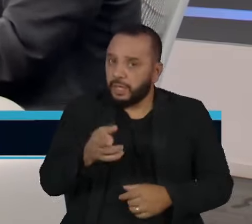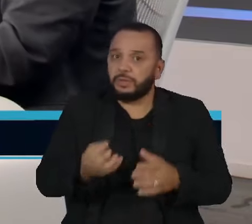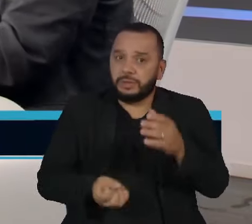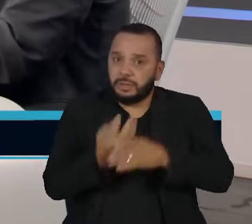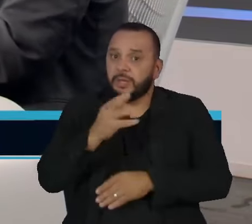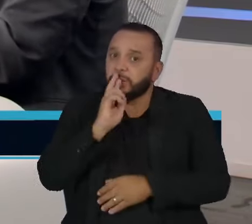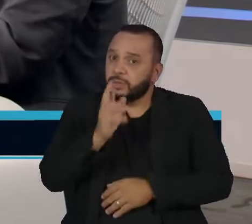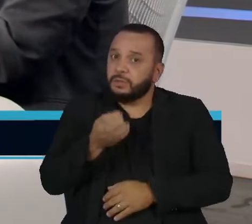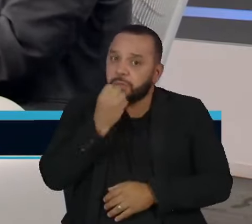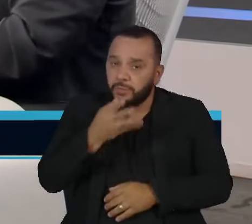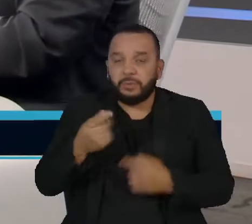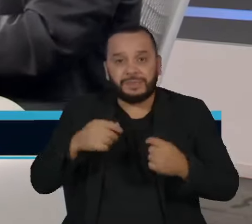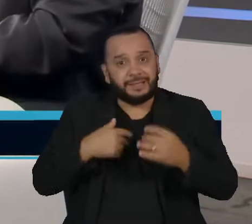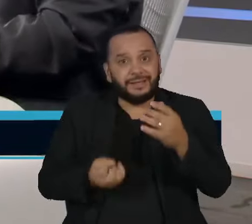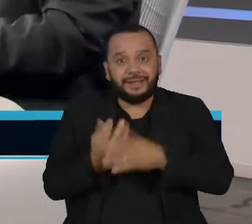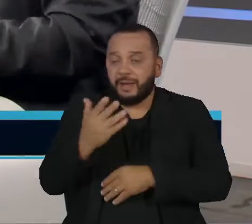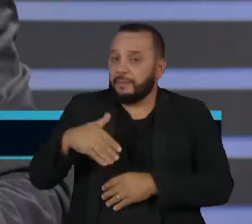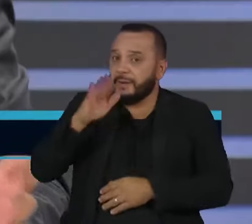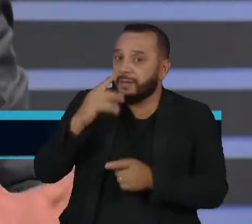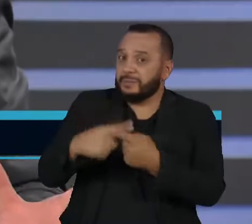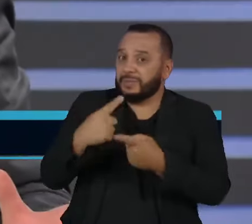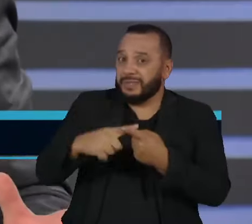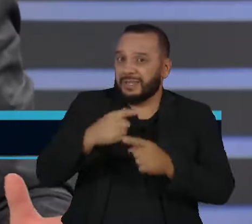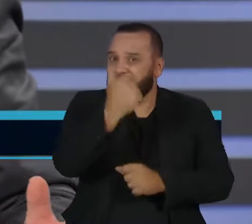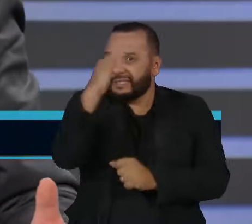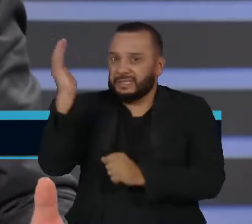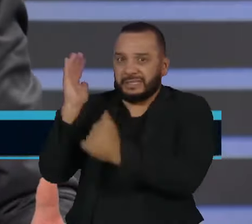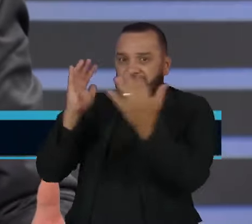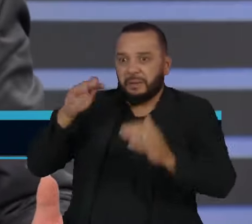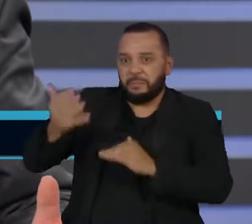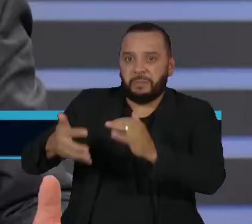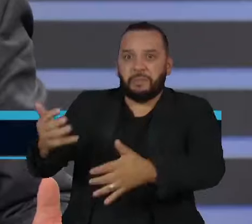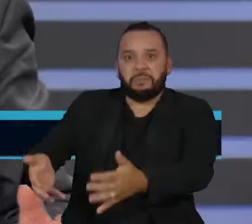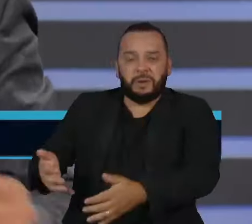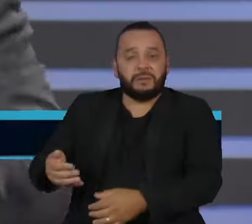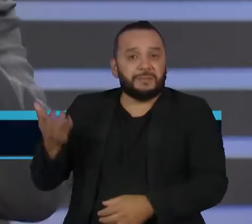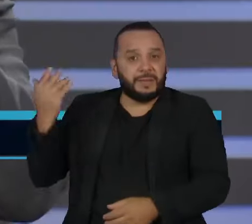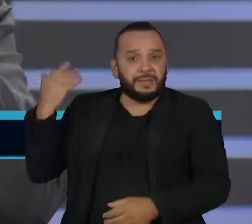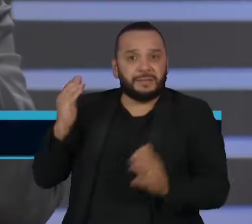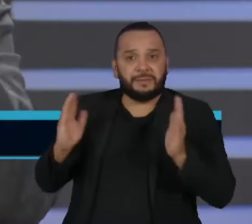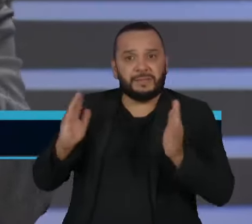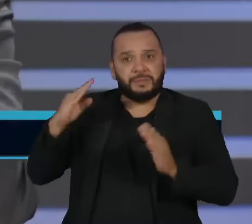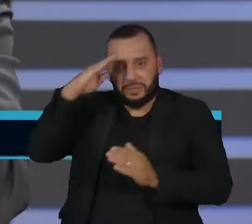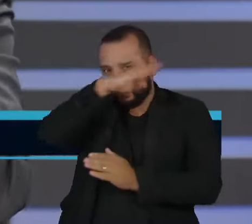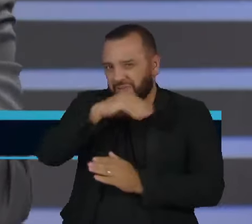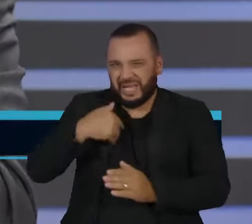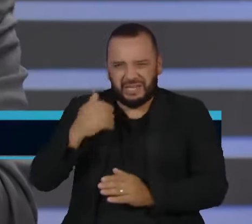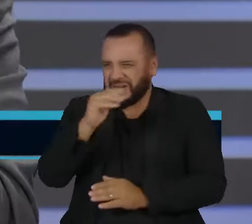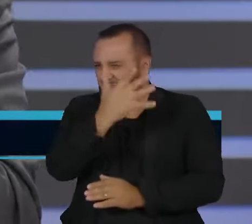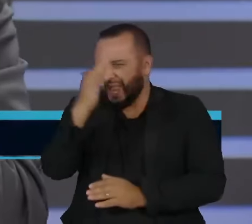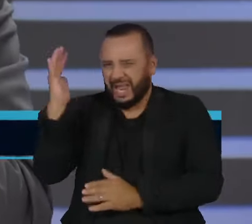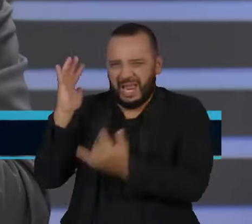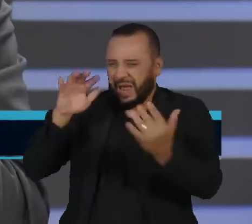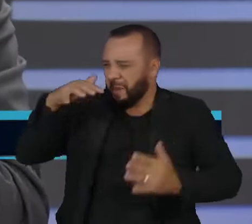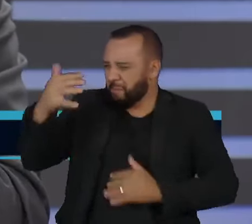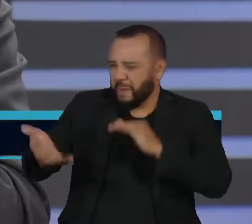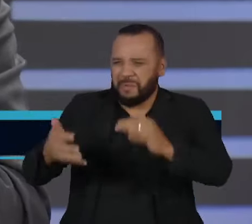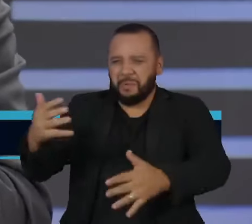gerar mais, porque as taxas de desmatamento cresceram tanto durante o governo Jair Bolsonaro, que mesmo uma redução bastante